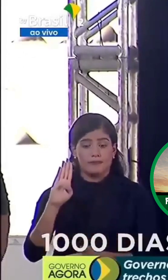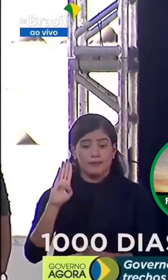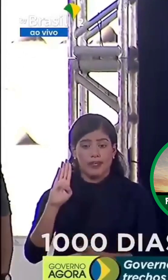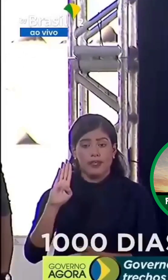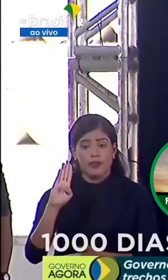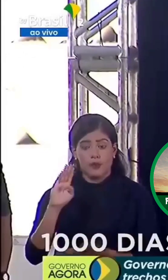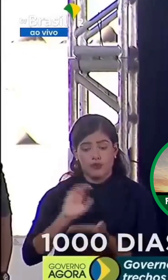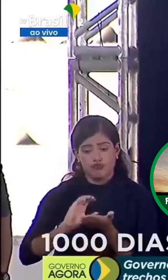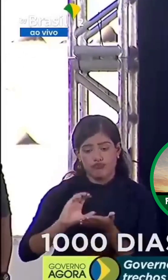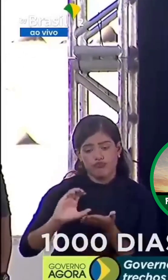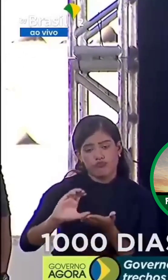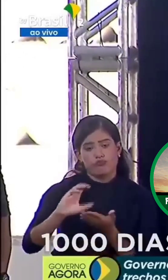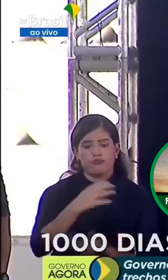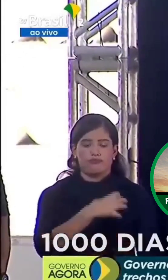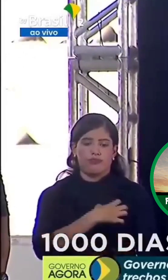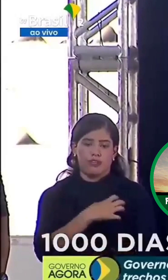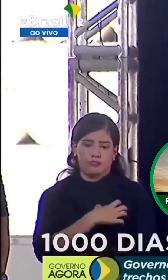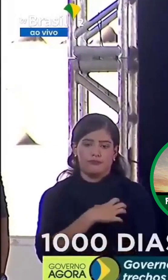10 bilhões.